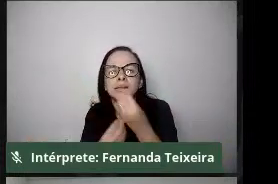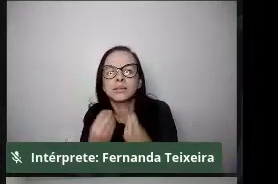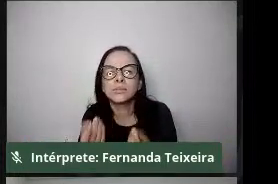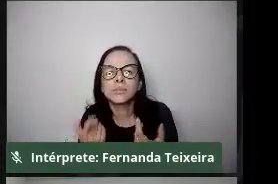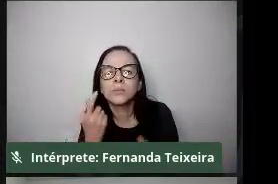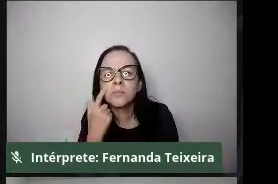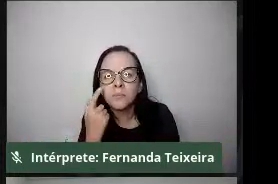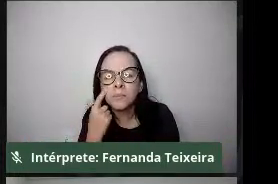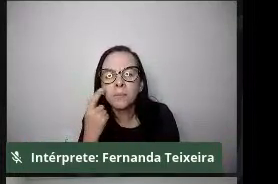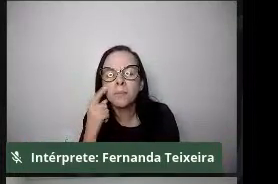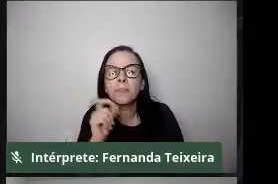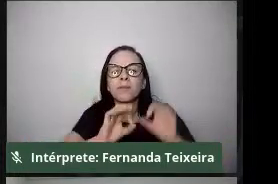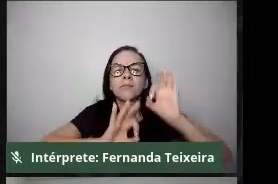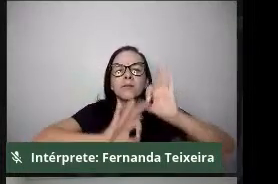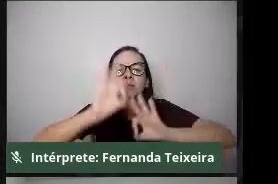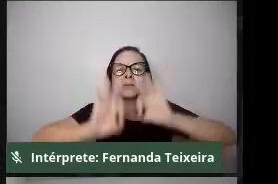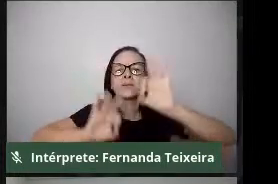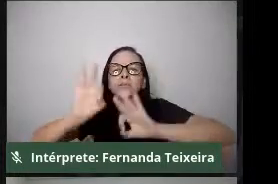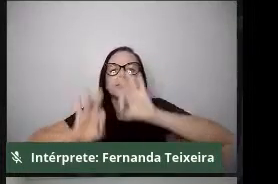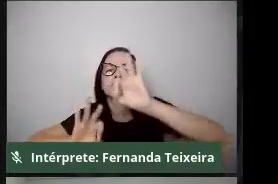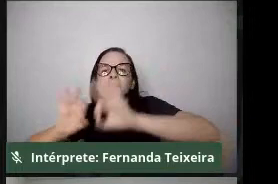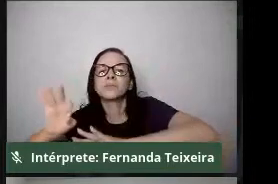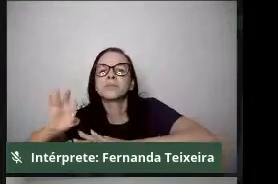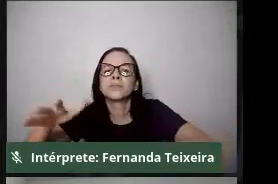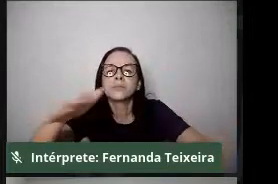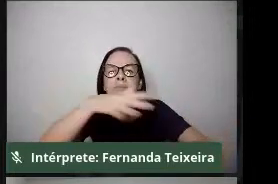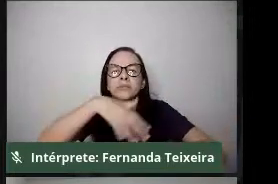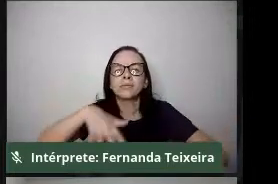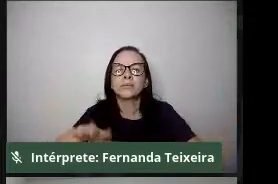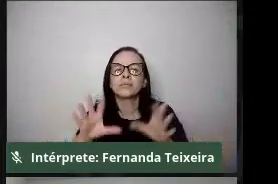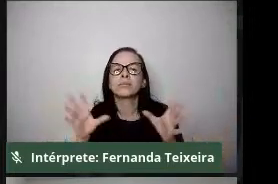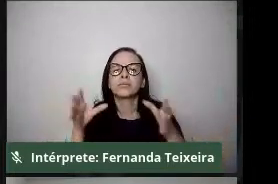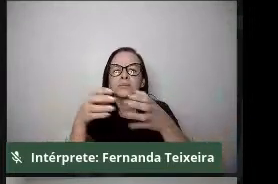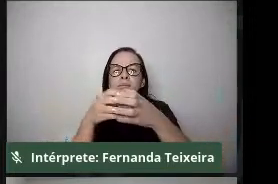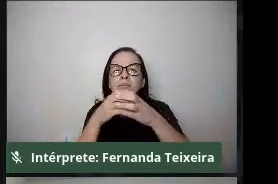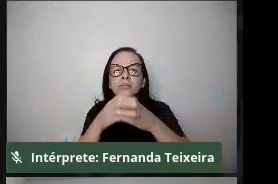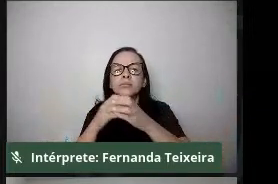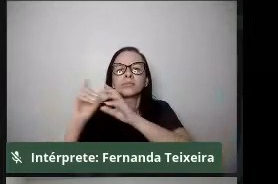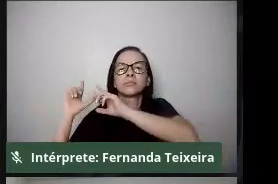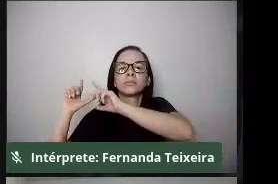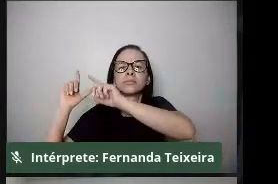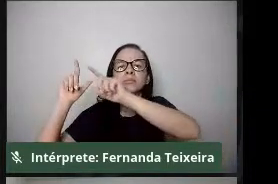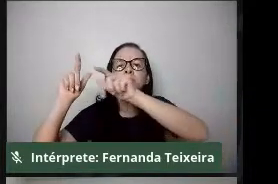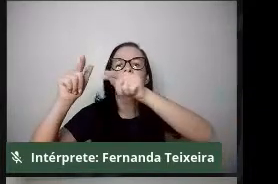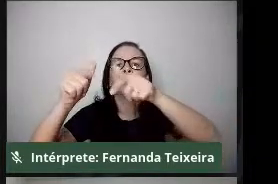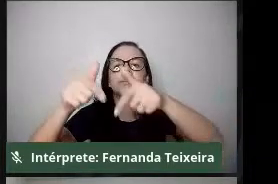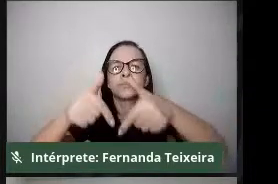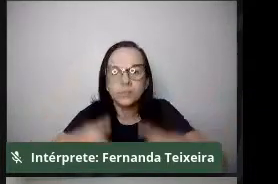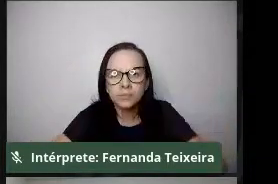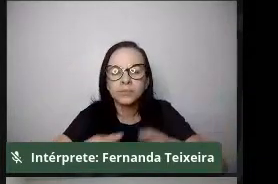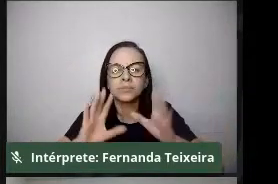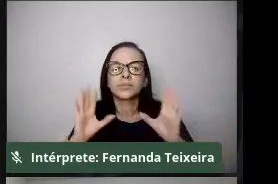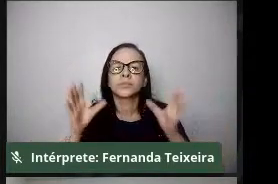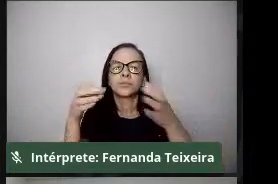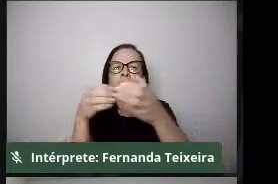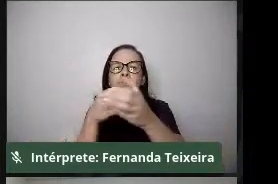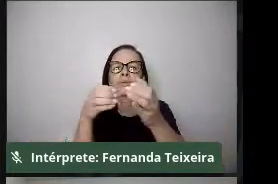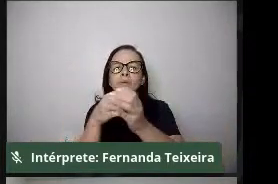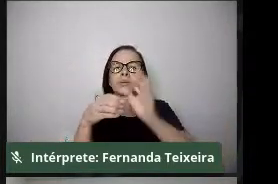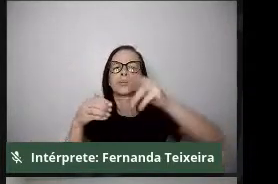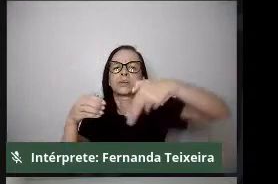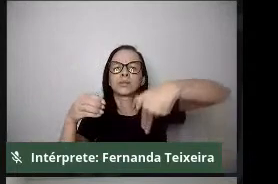minimamente se organizar aí para atender as demandas das comunidades tradicionais, né, e aí, entre elas, as comunidades quilombolas, por favor.